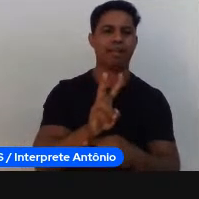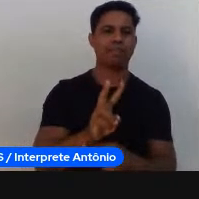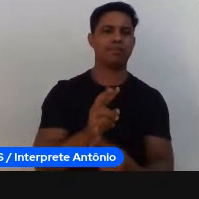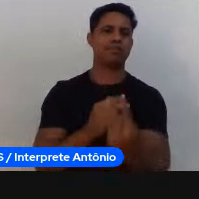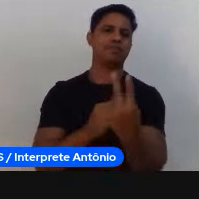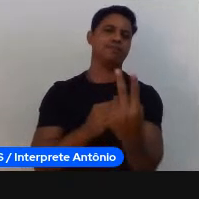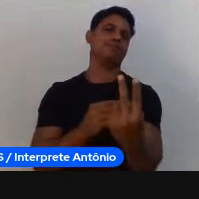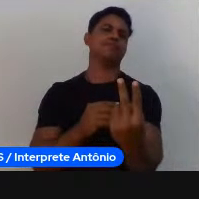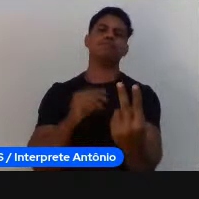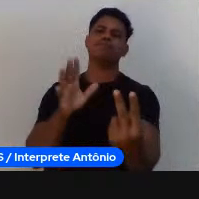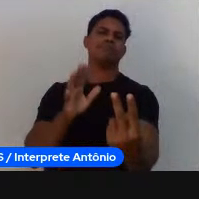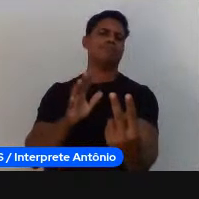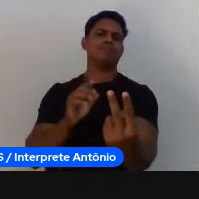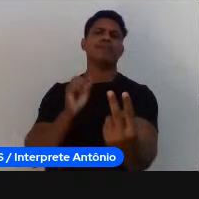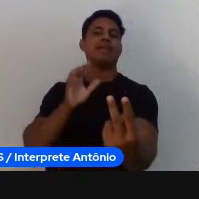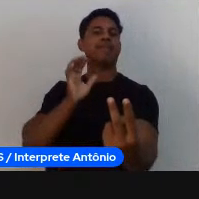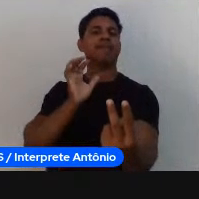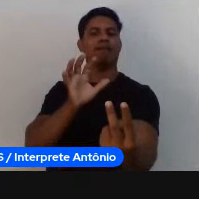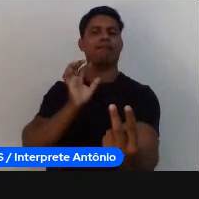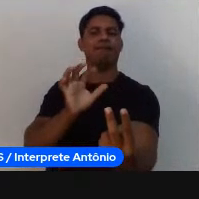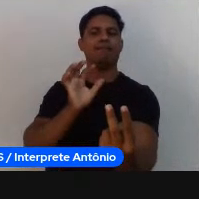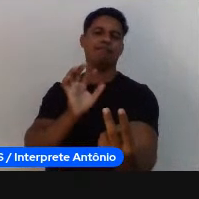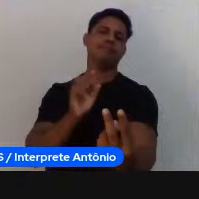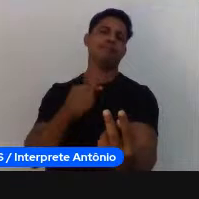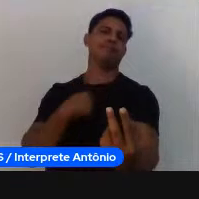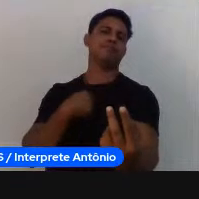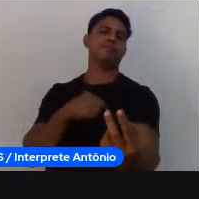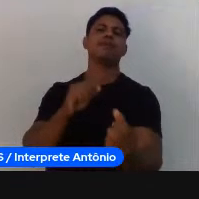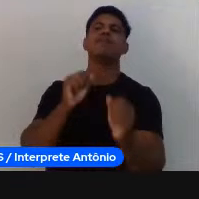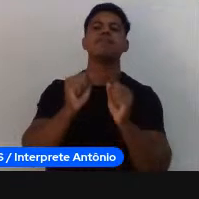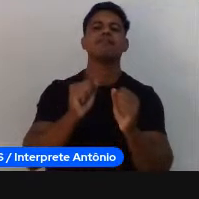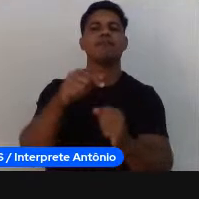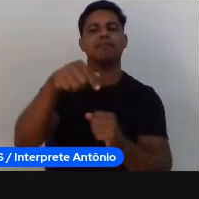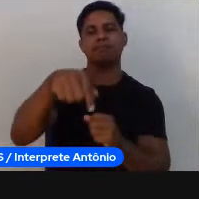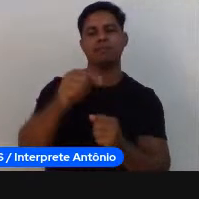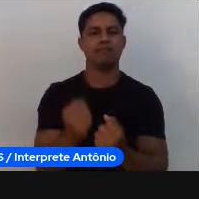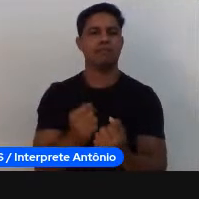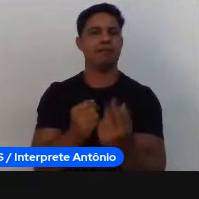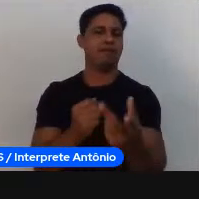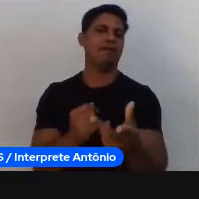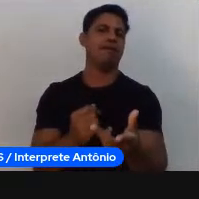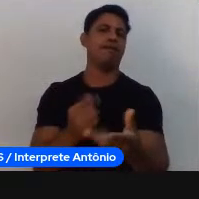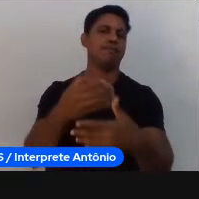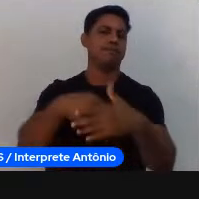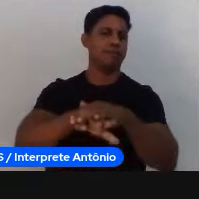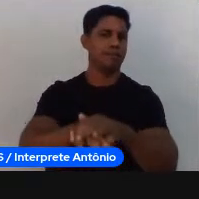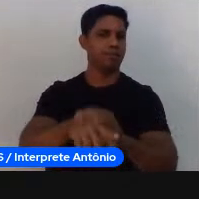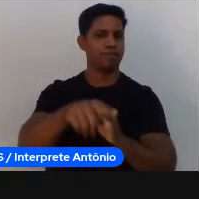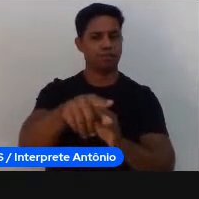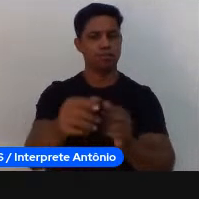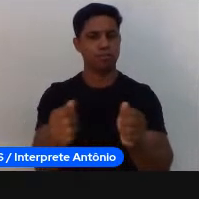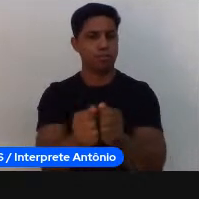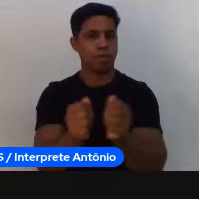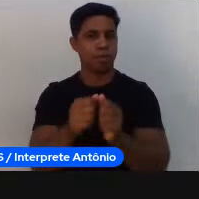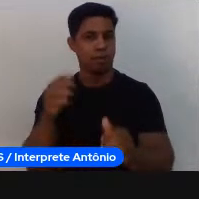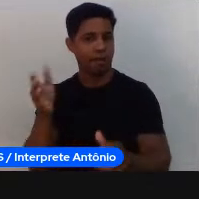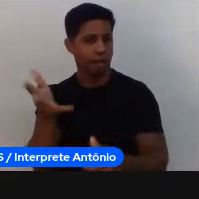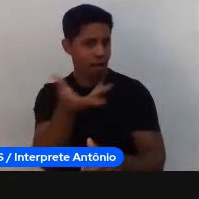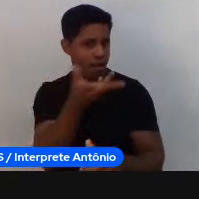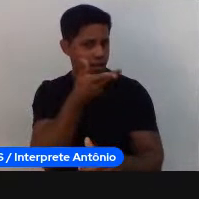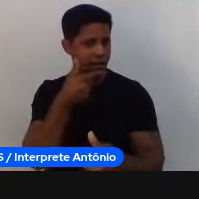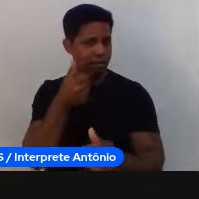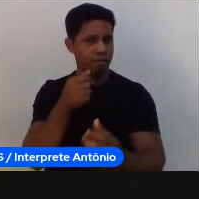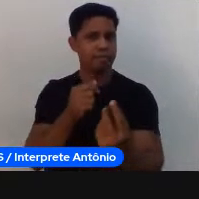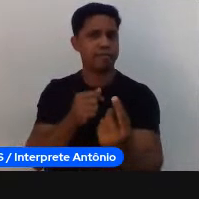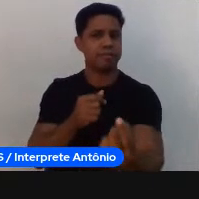atacante sempre sai da defesa quem tava lá mais tempo então eles começam a se ajudar pra pegar mais rápido né e conseguir sair da posição de defensor